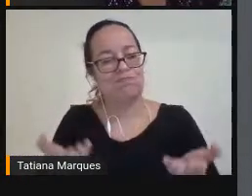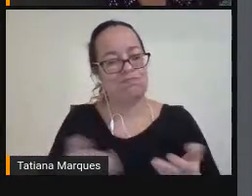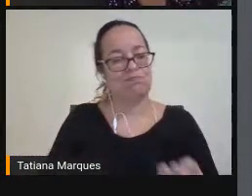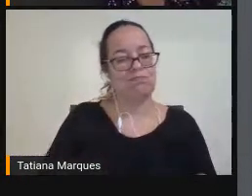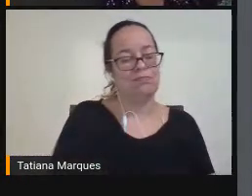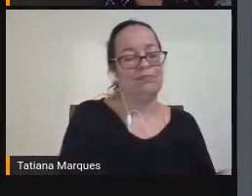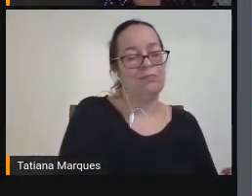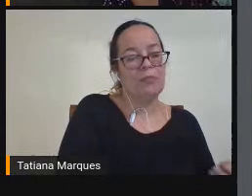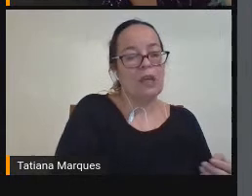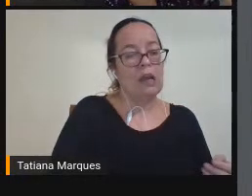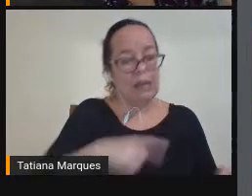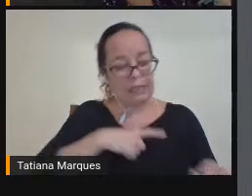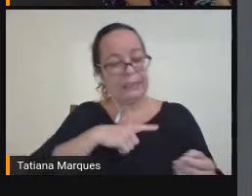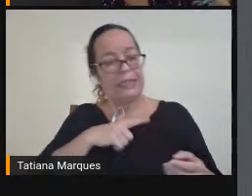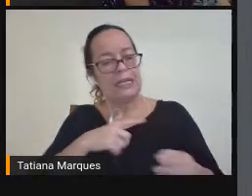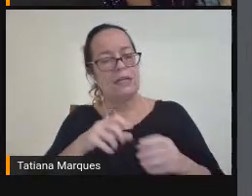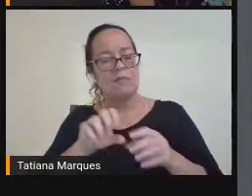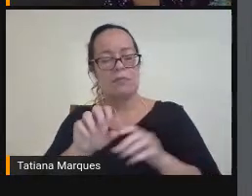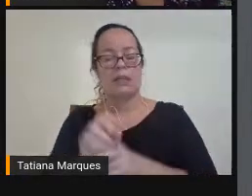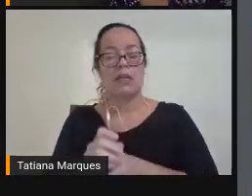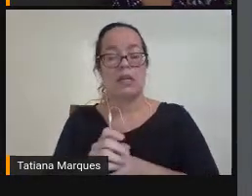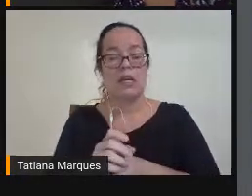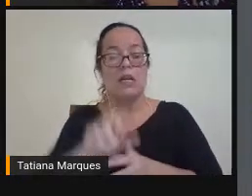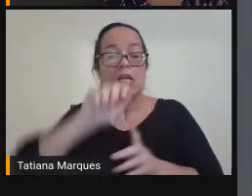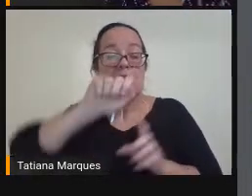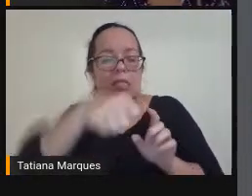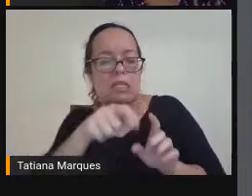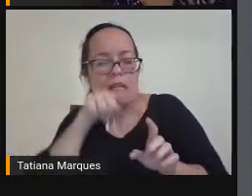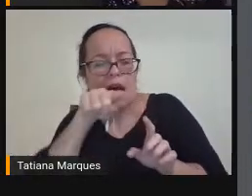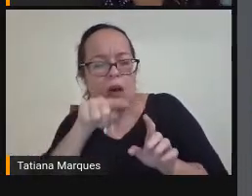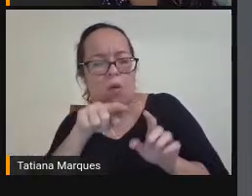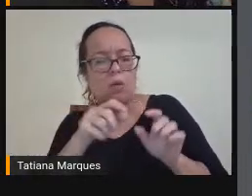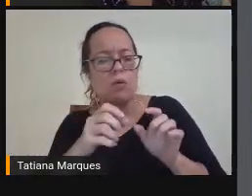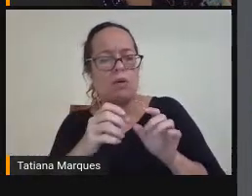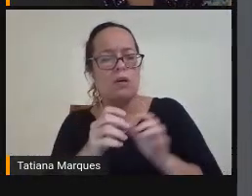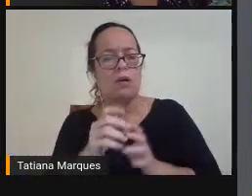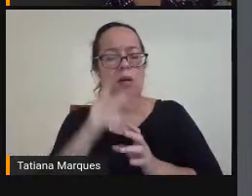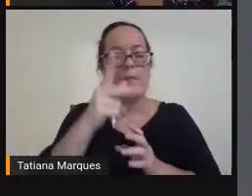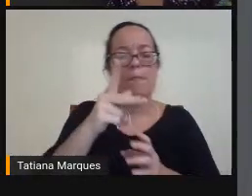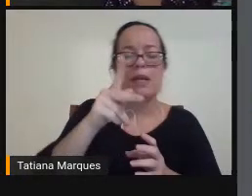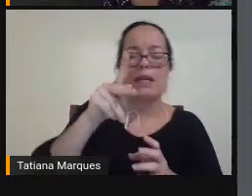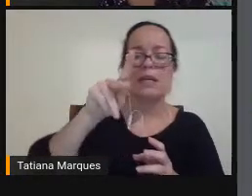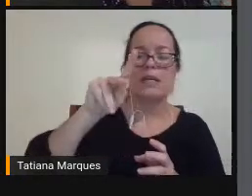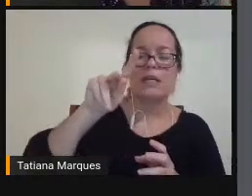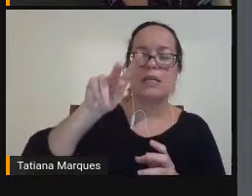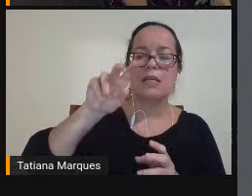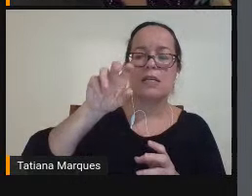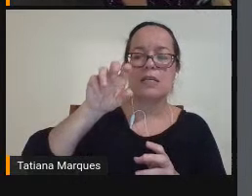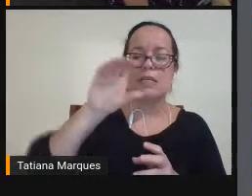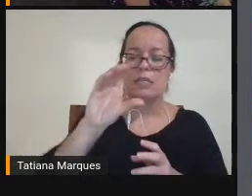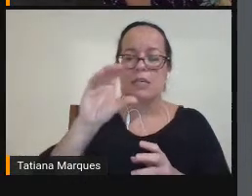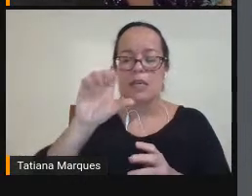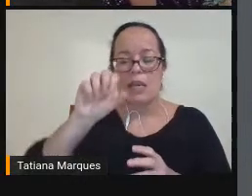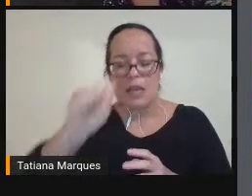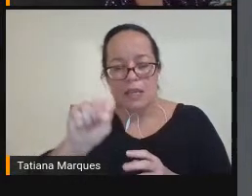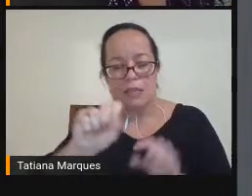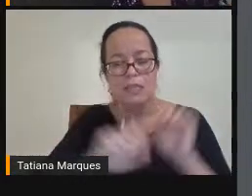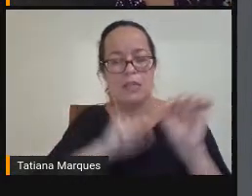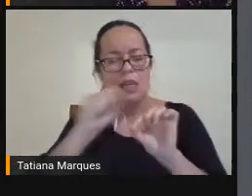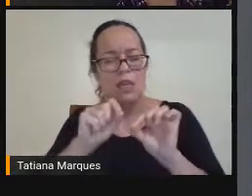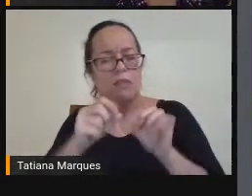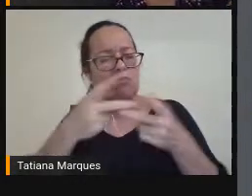Pictográficos, né? Então a gente tem O PCS O Arasak Nós temos